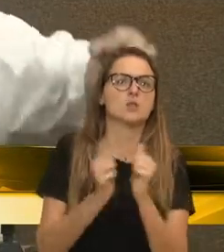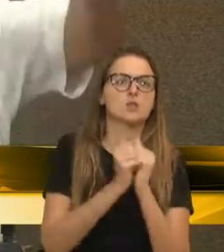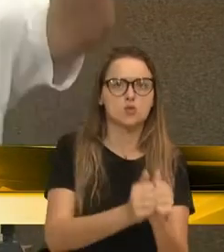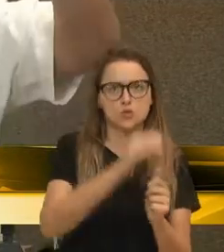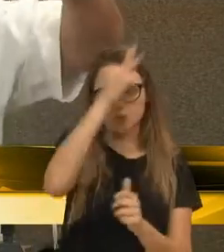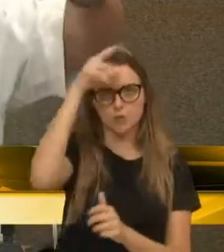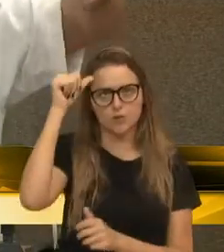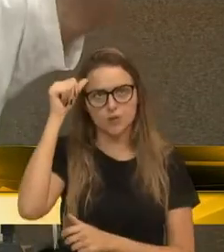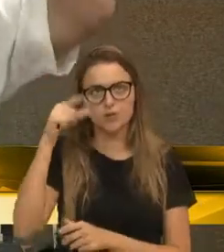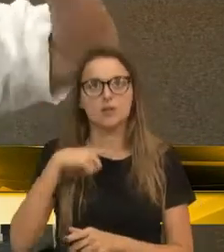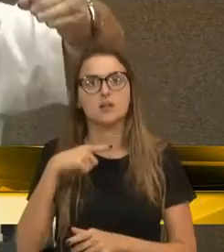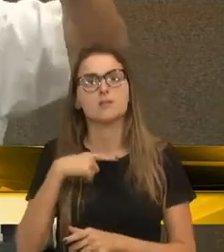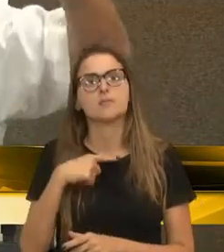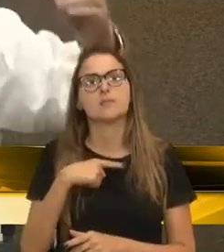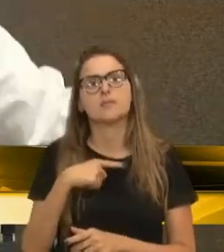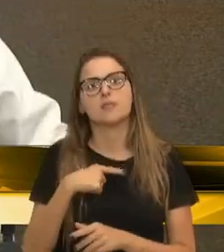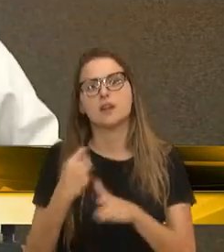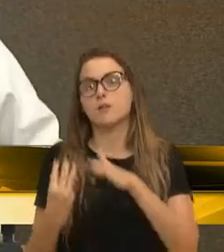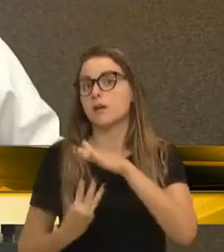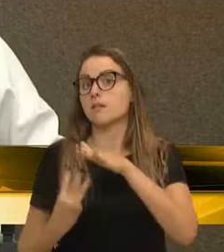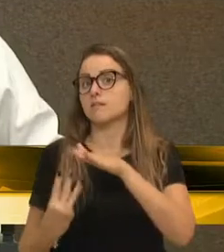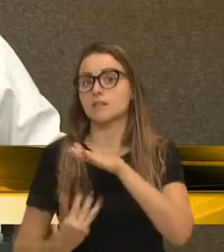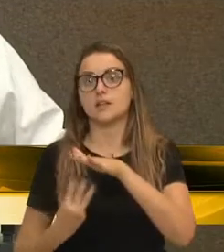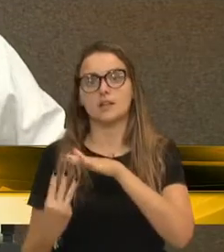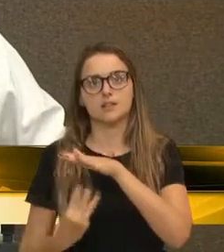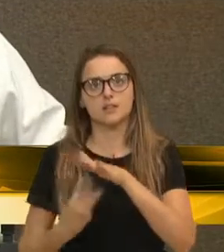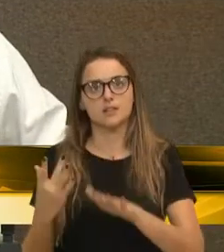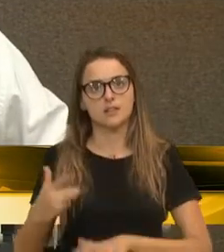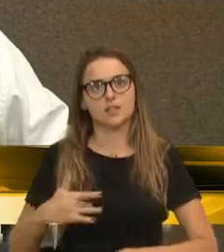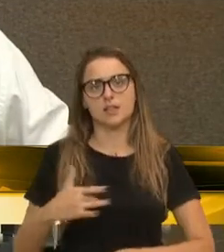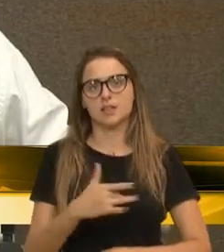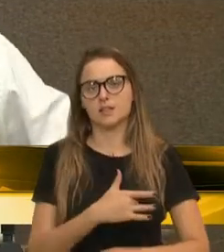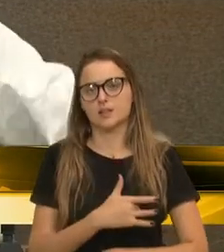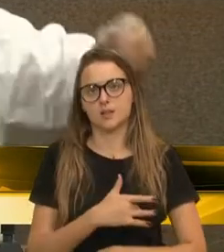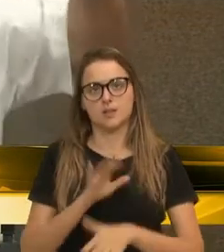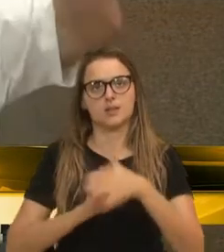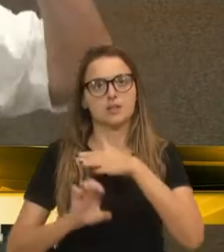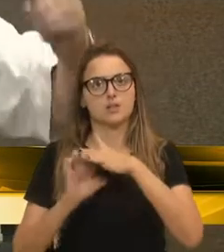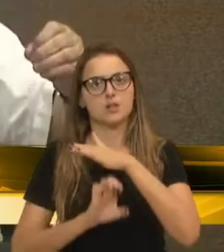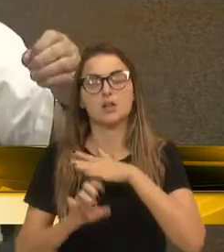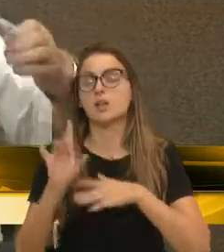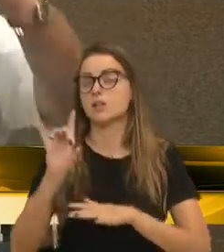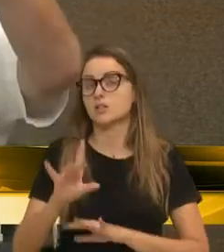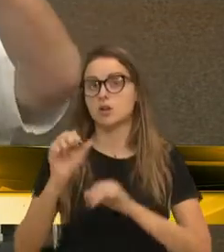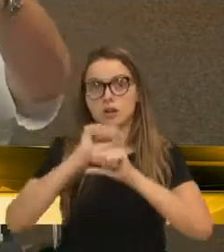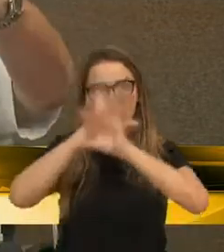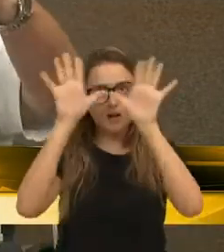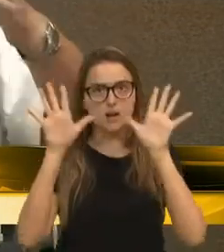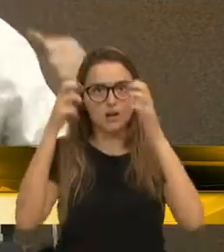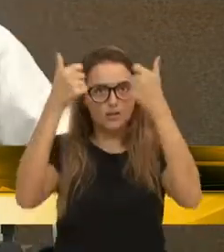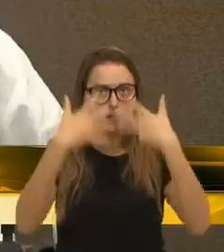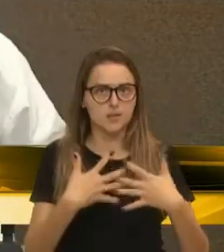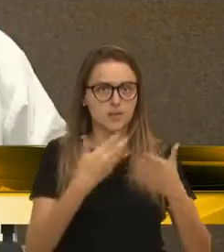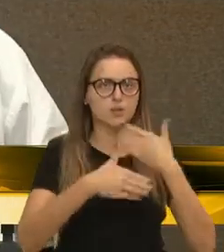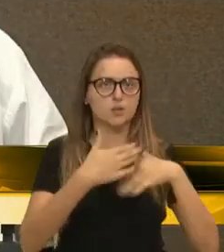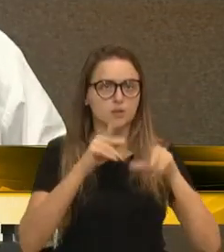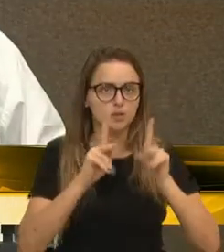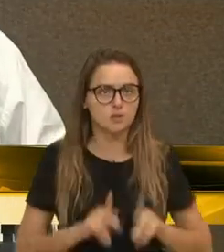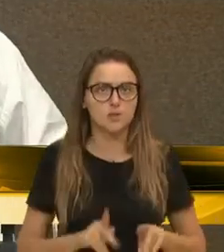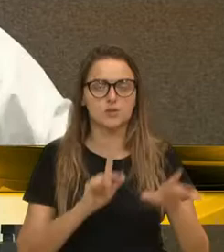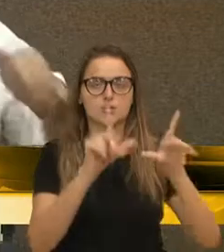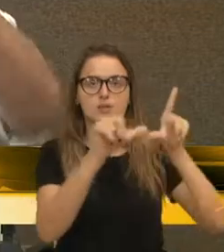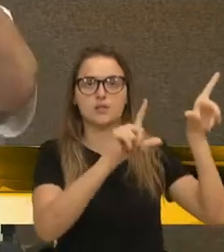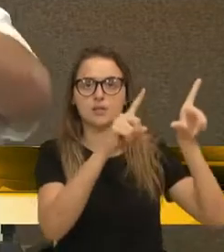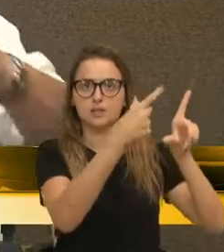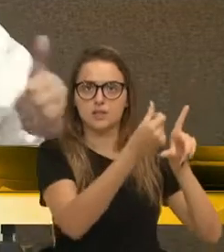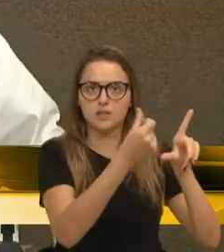Existe um processo de terceirização da saúde em Caxias do Sul. Vamos deixar isso bem claro para todos que nos ouvem pela